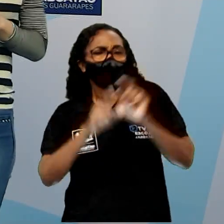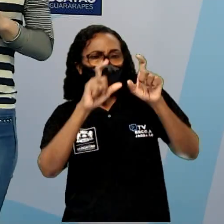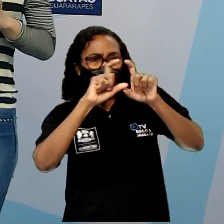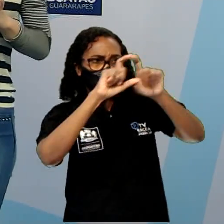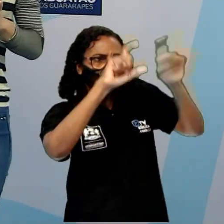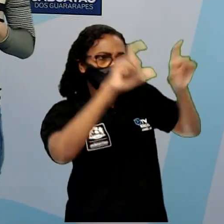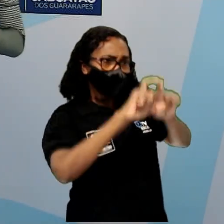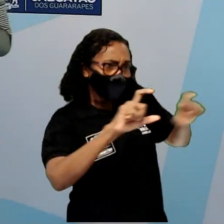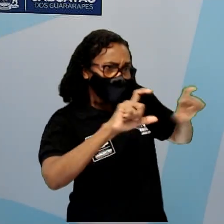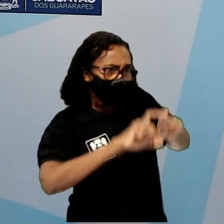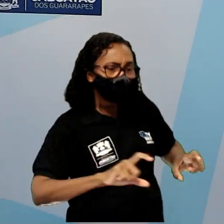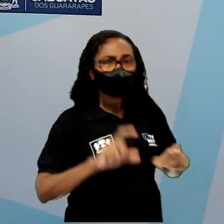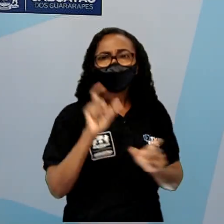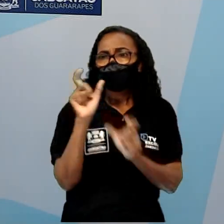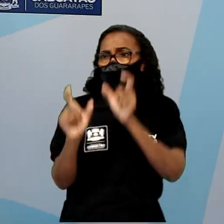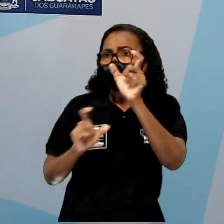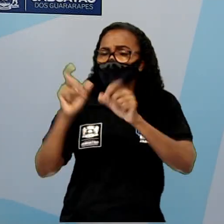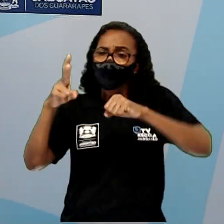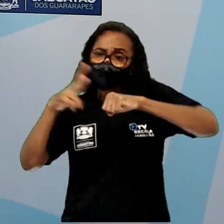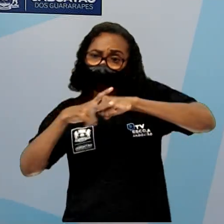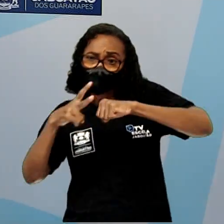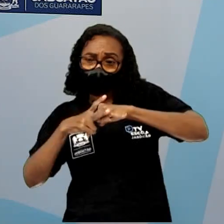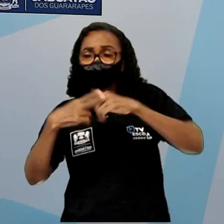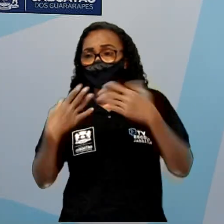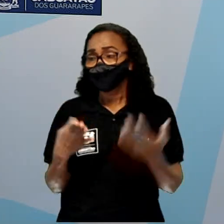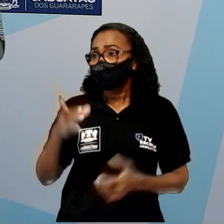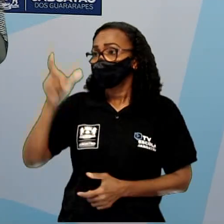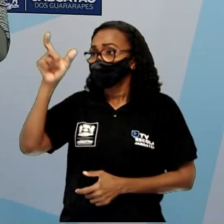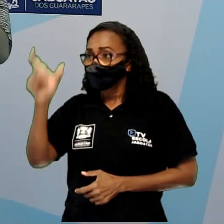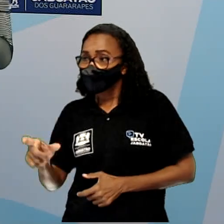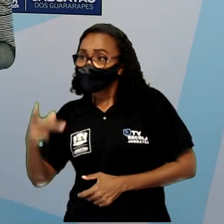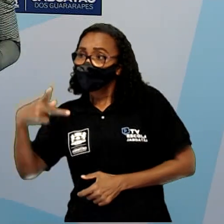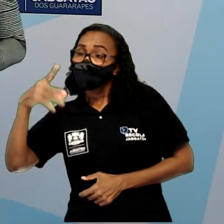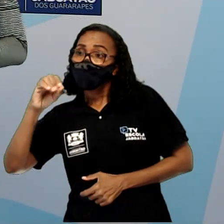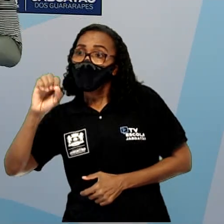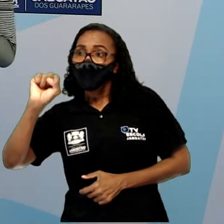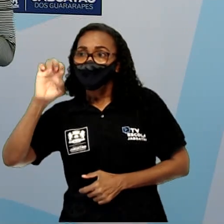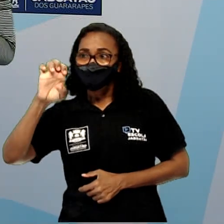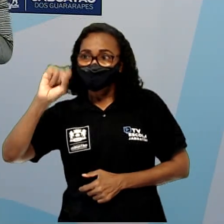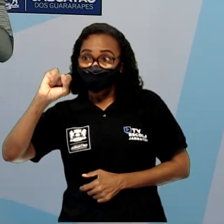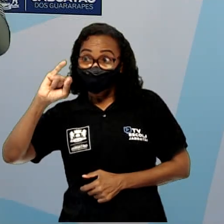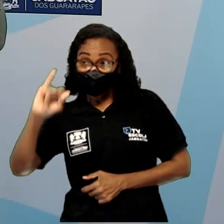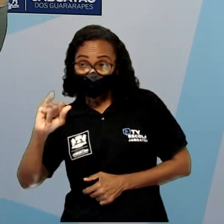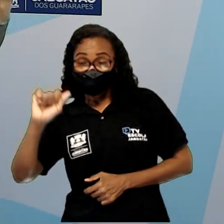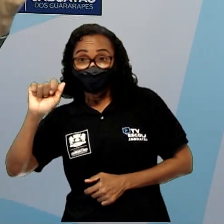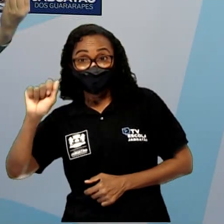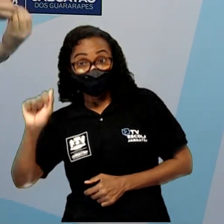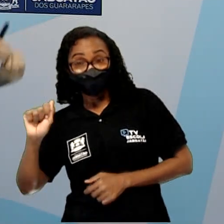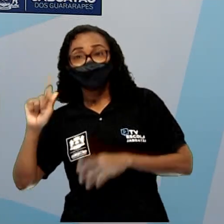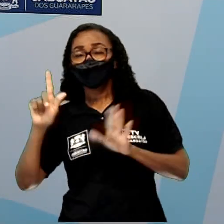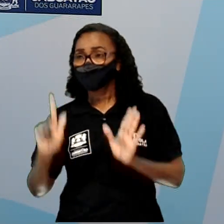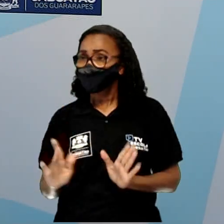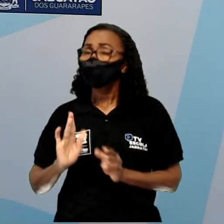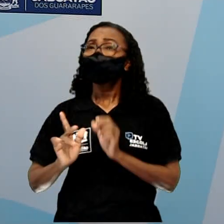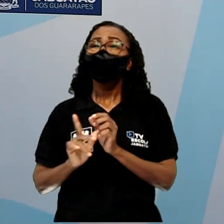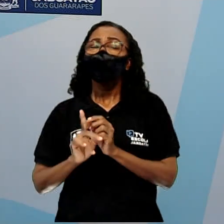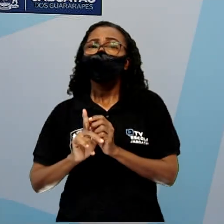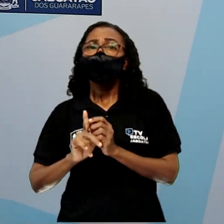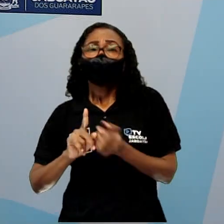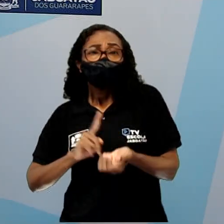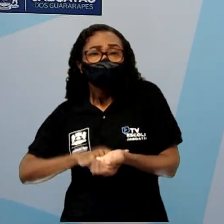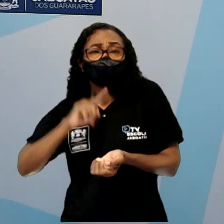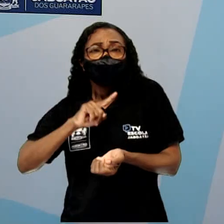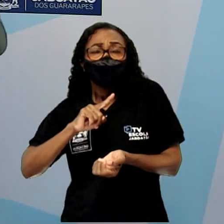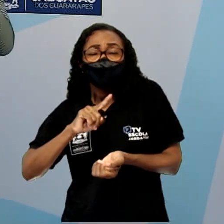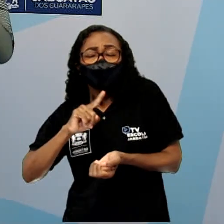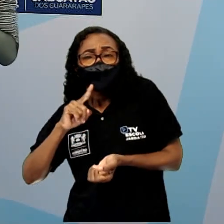Já a poesia, eu estou falando de uma sensibilidade, de um efeito que pode estar não só no poema, como vimos na